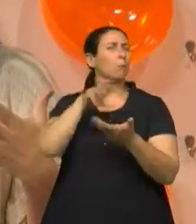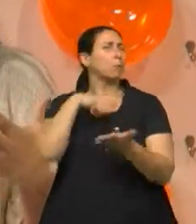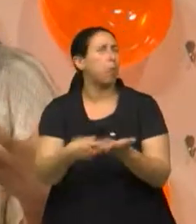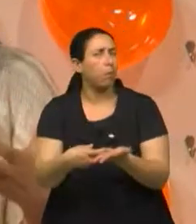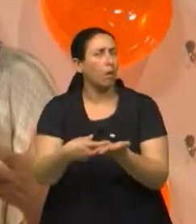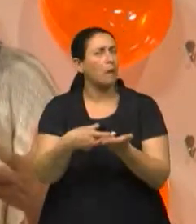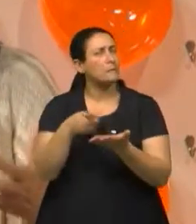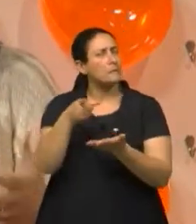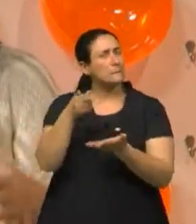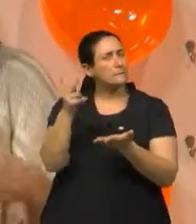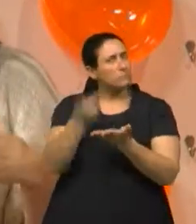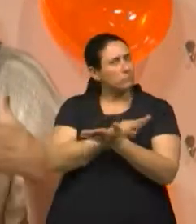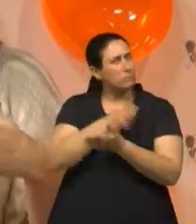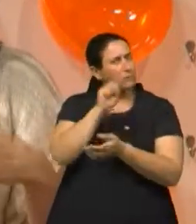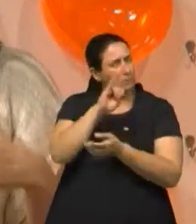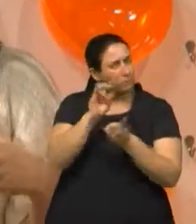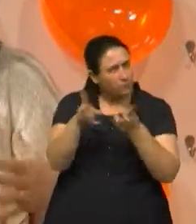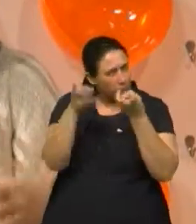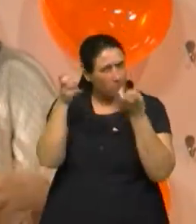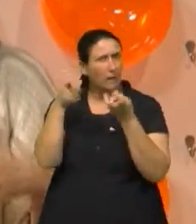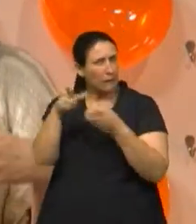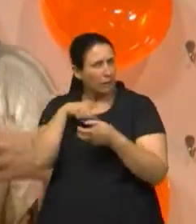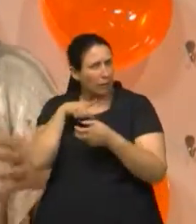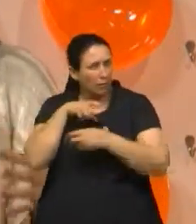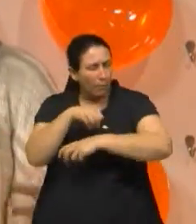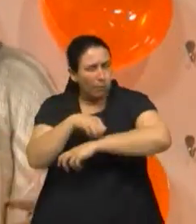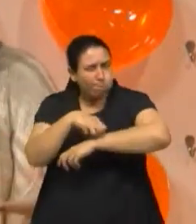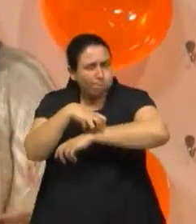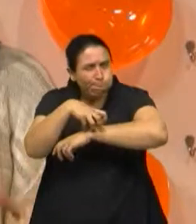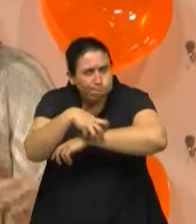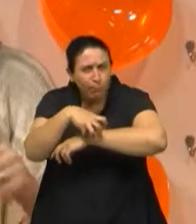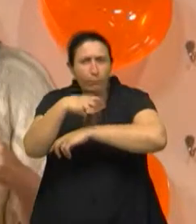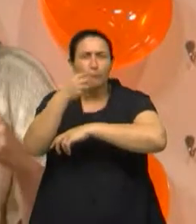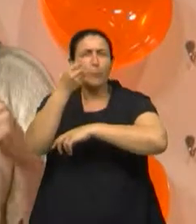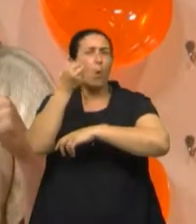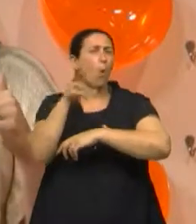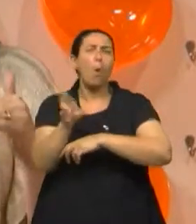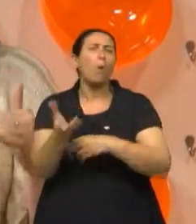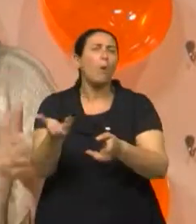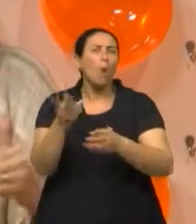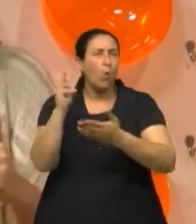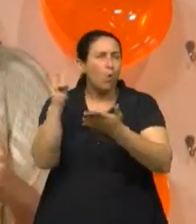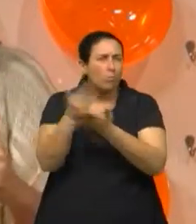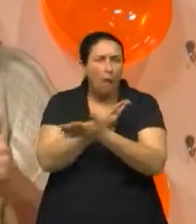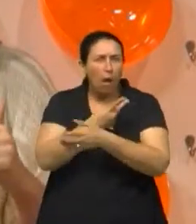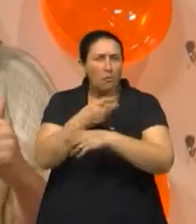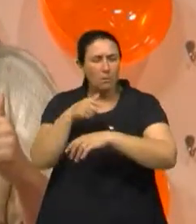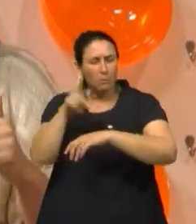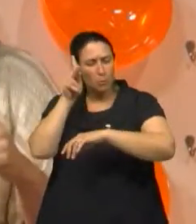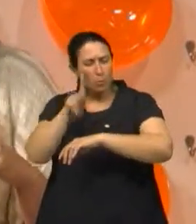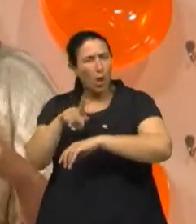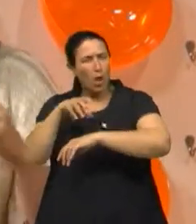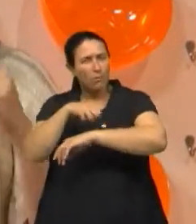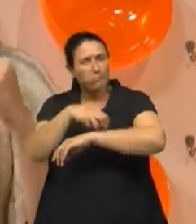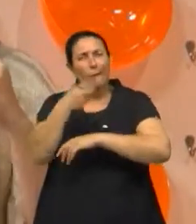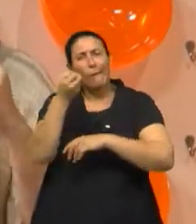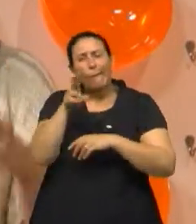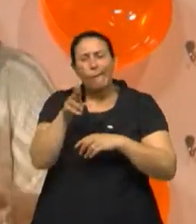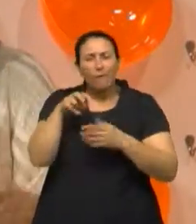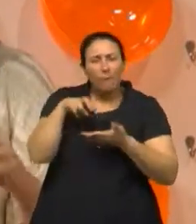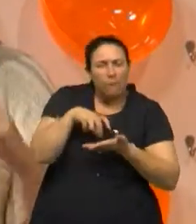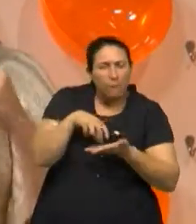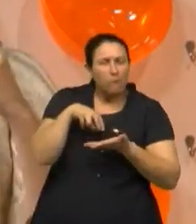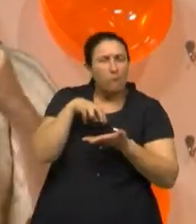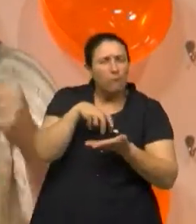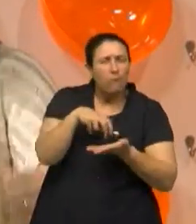mostrou uma mudança de volume, ficou muito inchado, ou a pessoa começa a mancar ou começa a